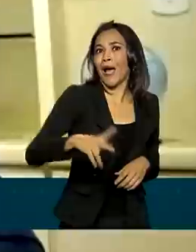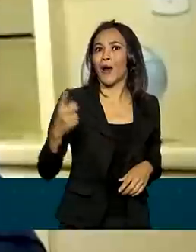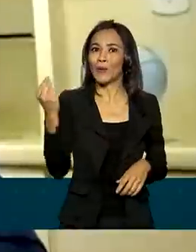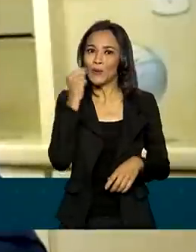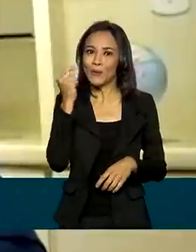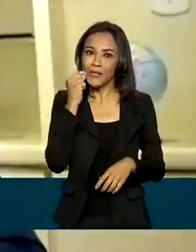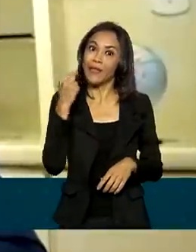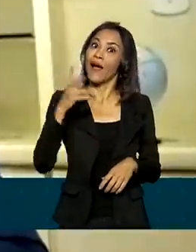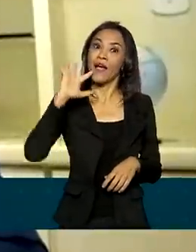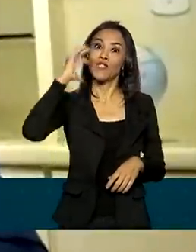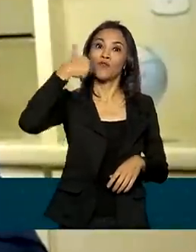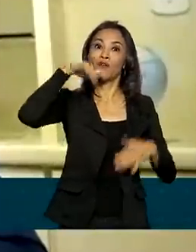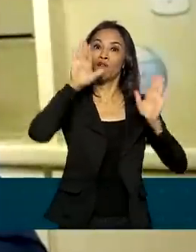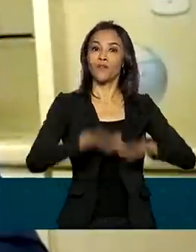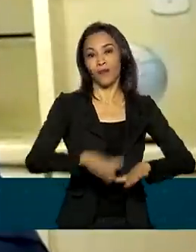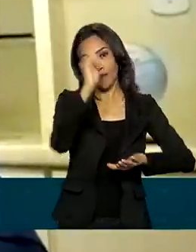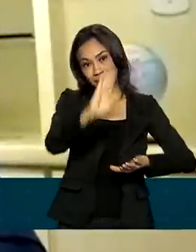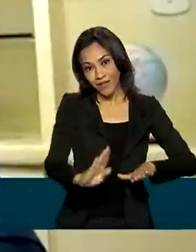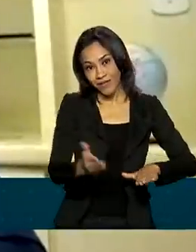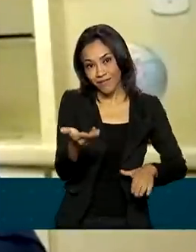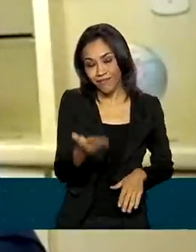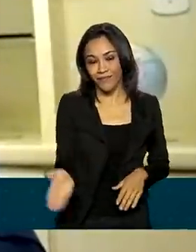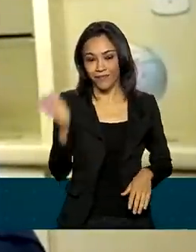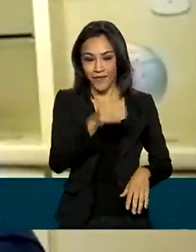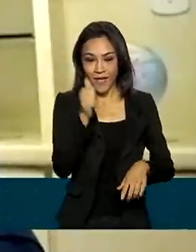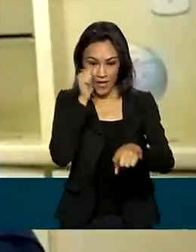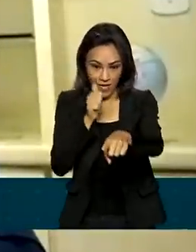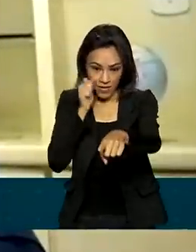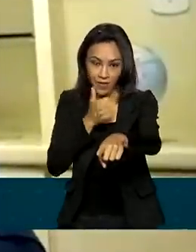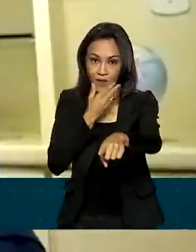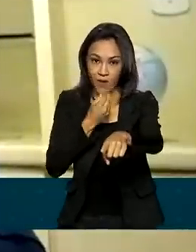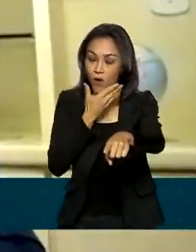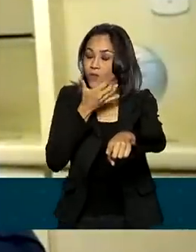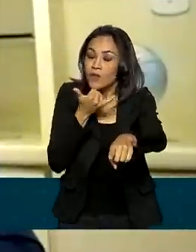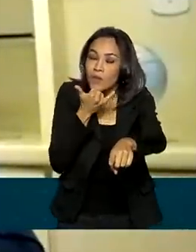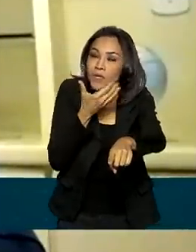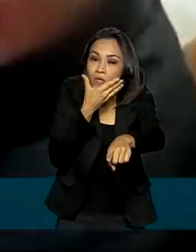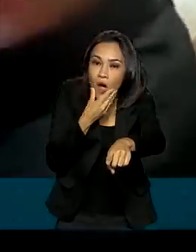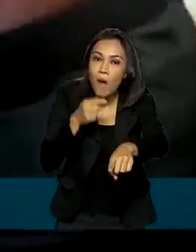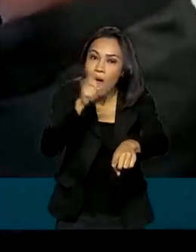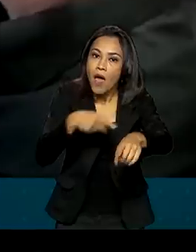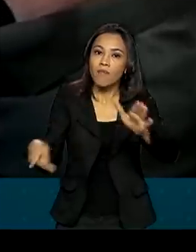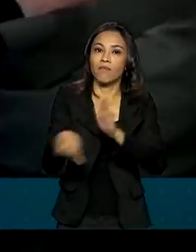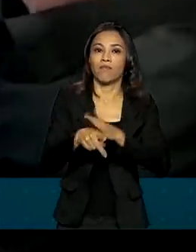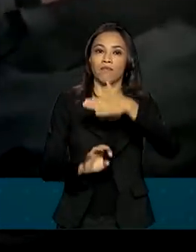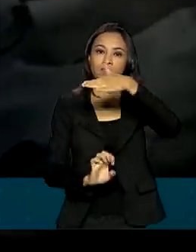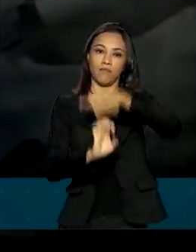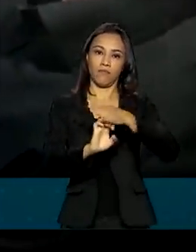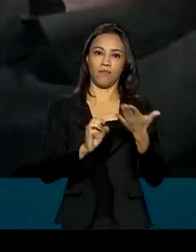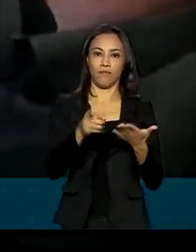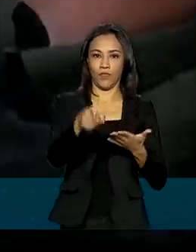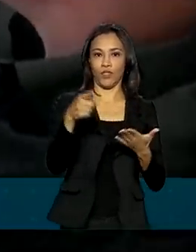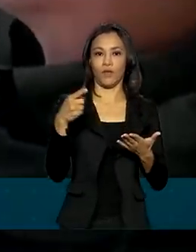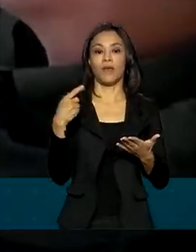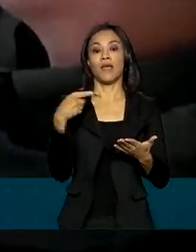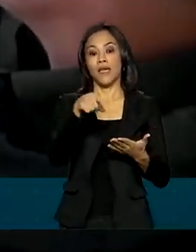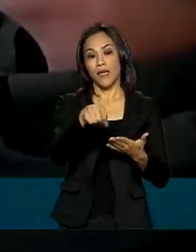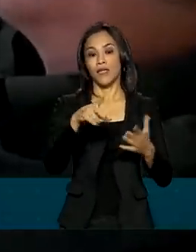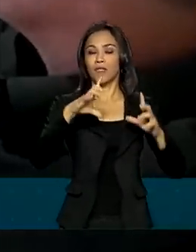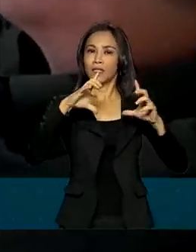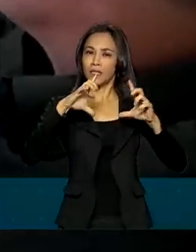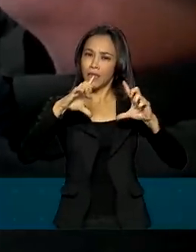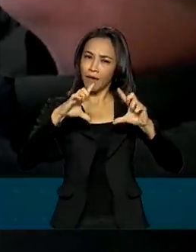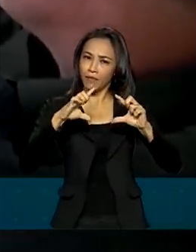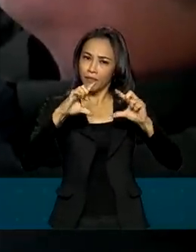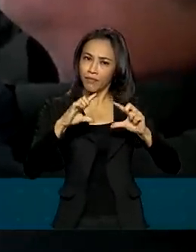dentro. Luiz é dono de uma agência e teve que fechar a empresa durante a pandemia. Ele conta que, aos poucos, as atividades